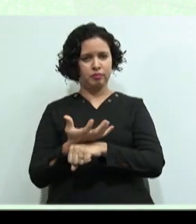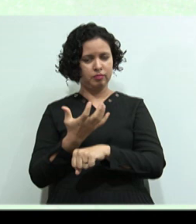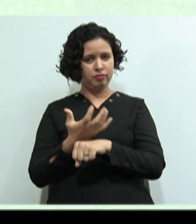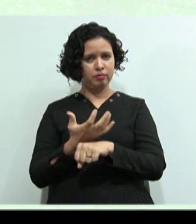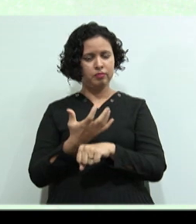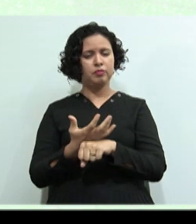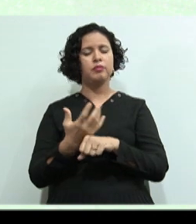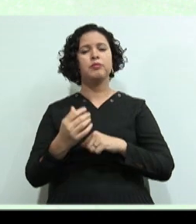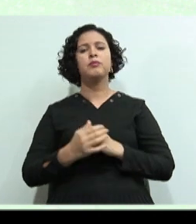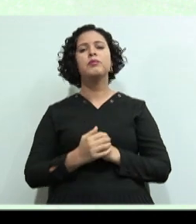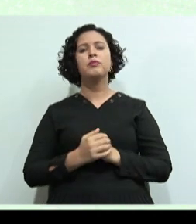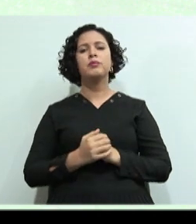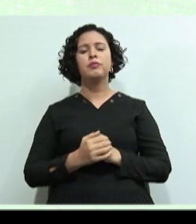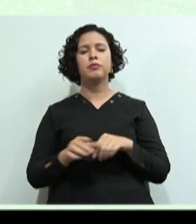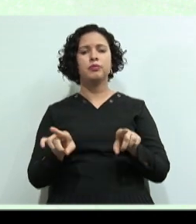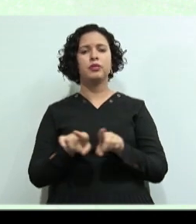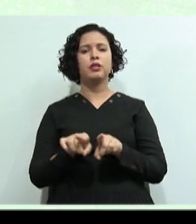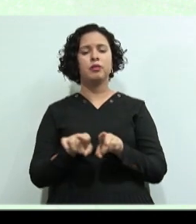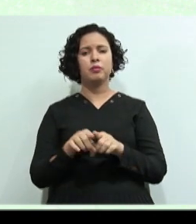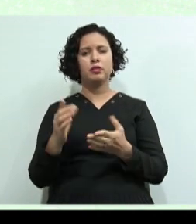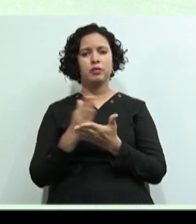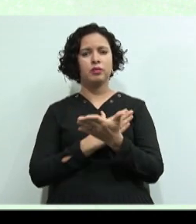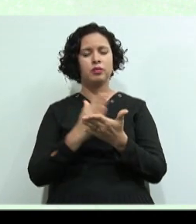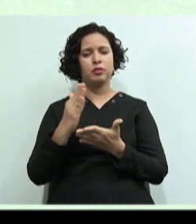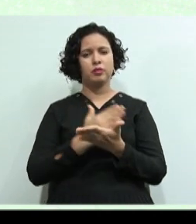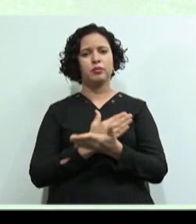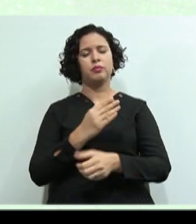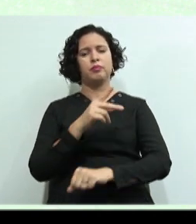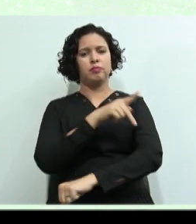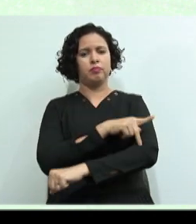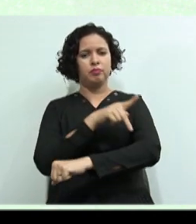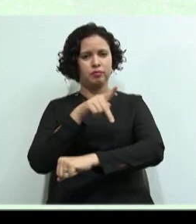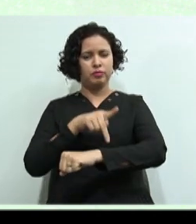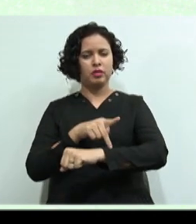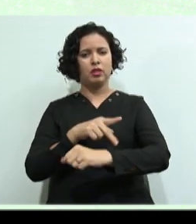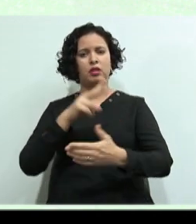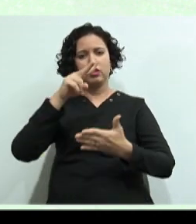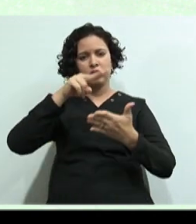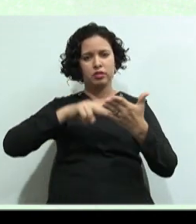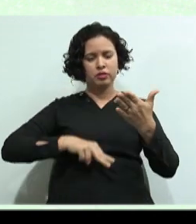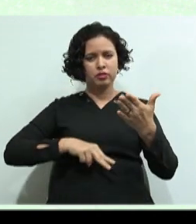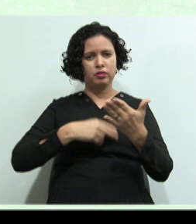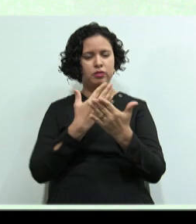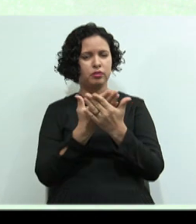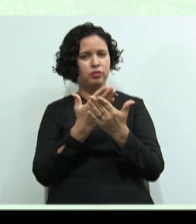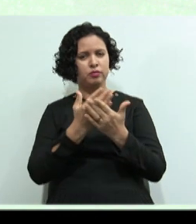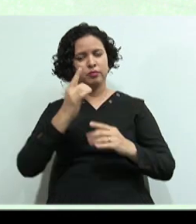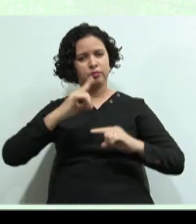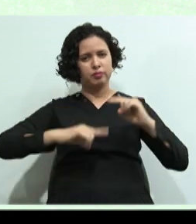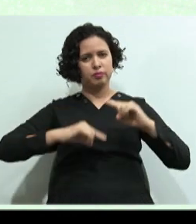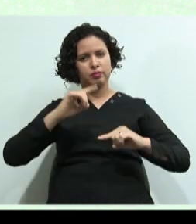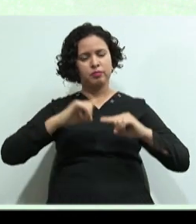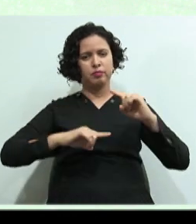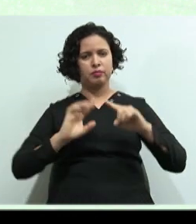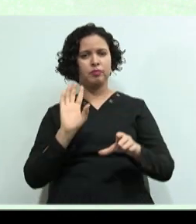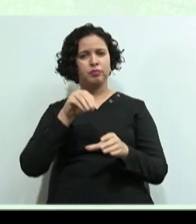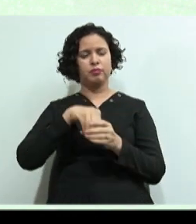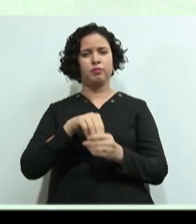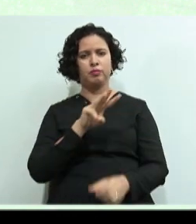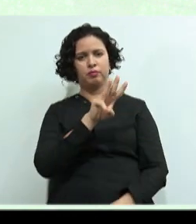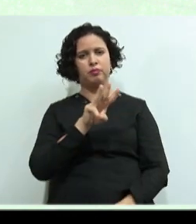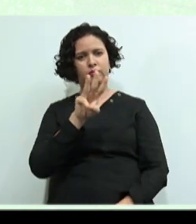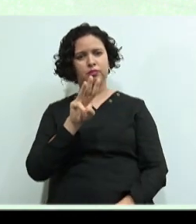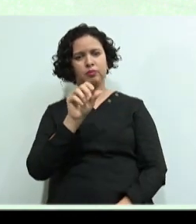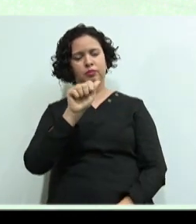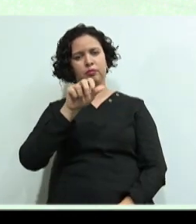vocês E será realizada Algumas ações pedagógicas Como leitura Estudo dos materiais Que vão ser disponibilizados No